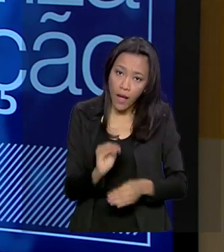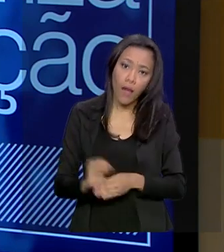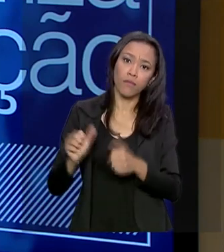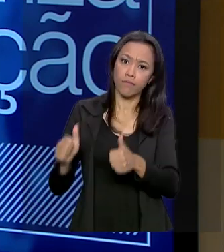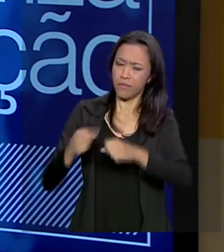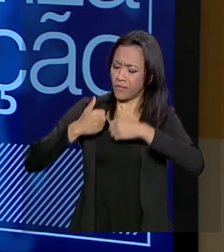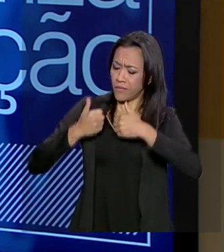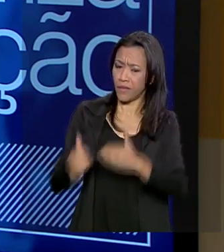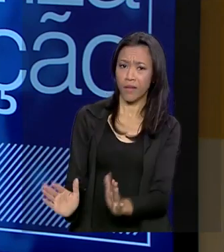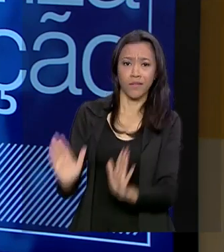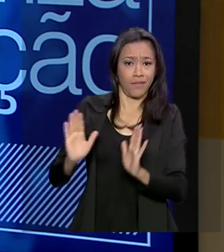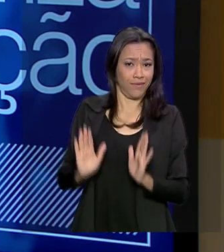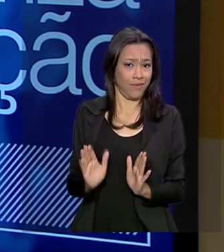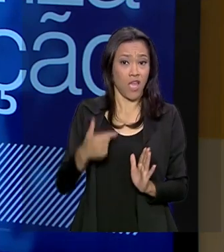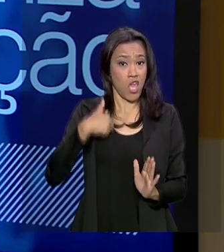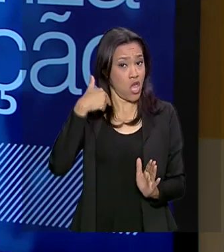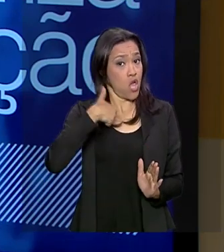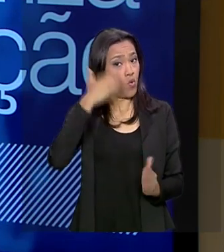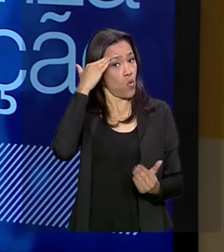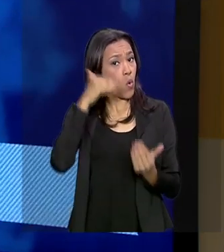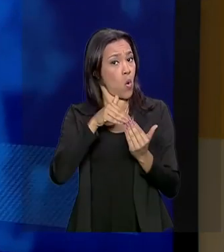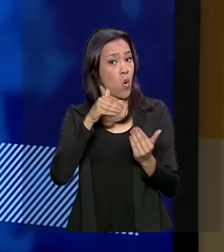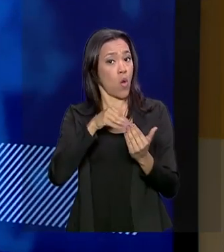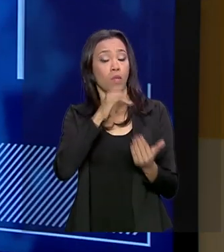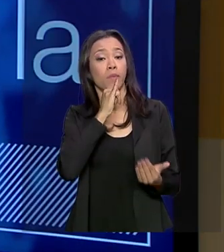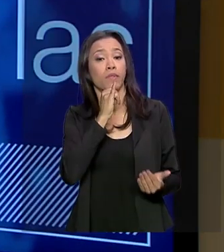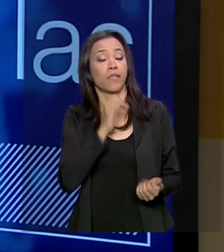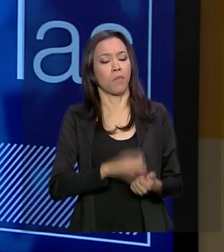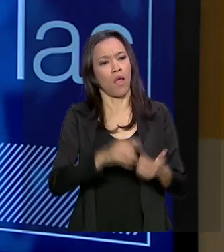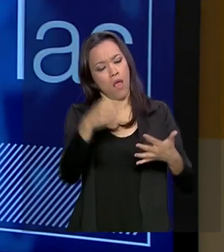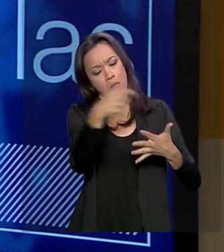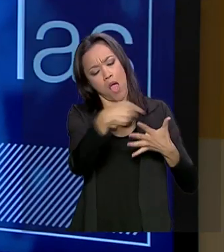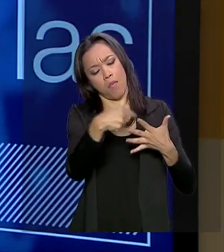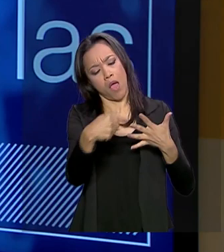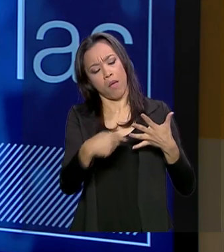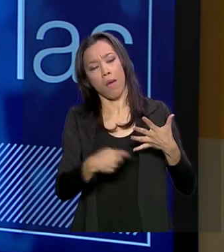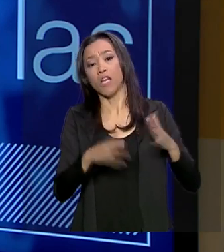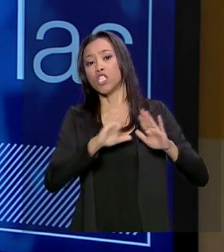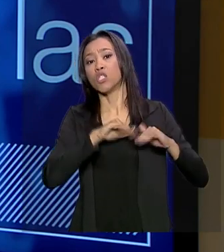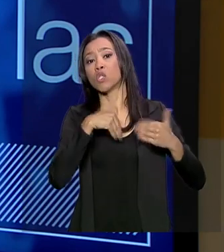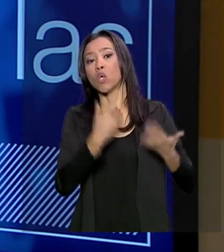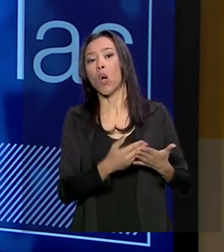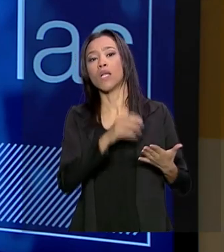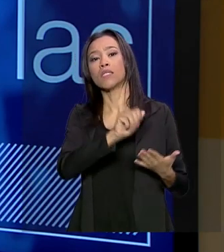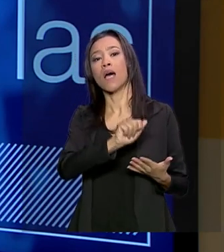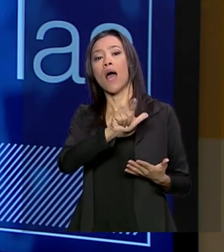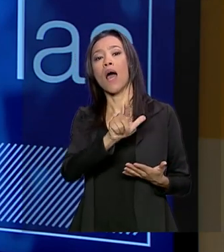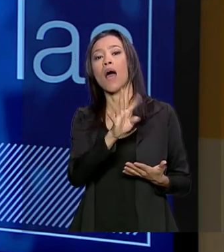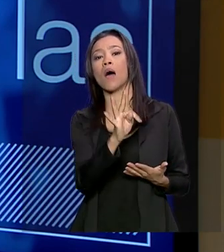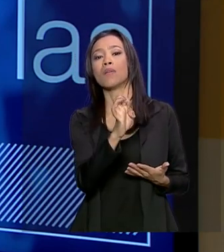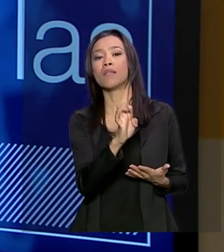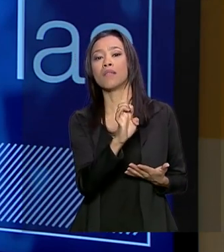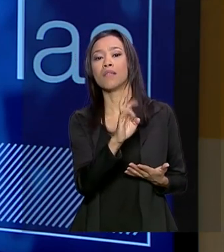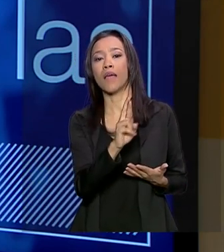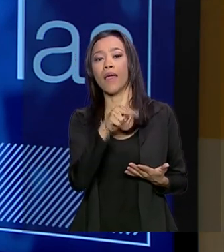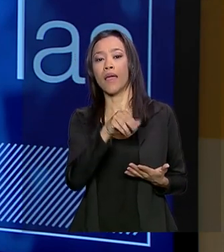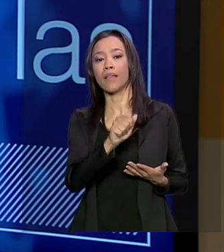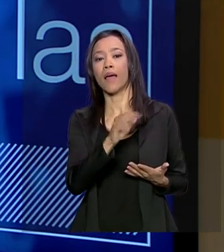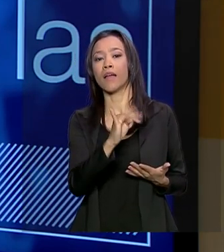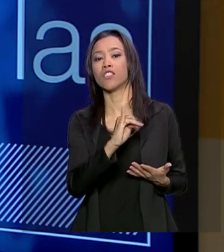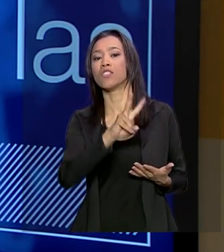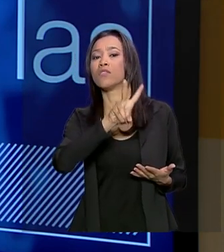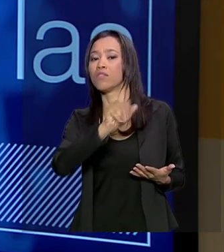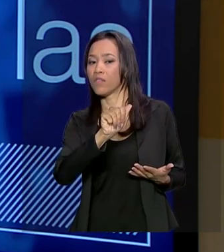deixa. Eu não concordo, por exemplo, com uma série de abordagens de escolas mais alternativas. Quem sou eu para